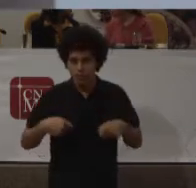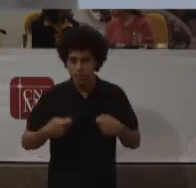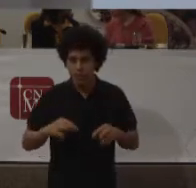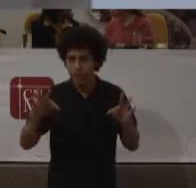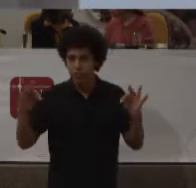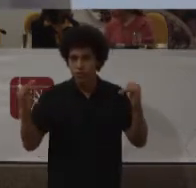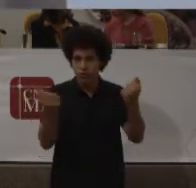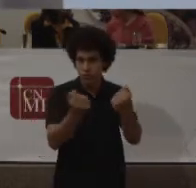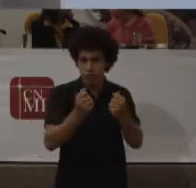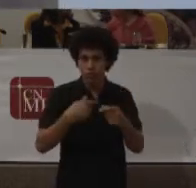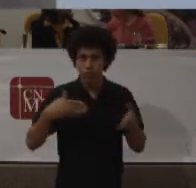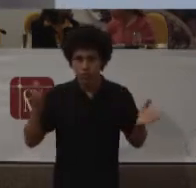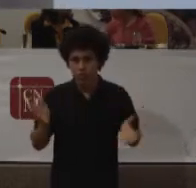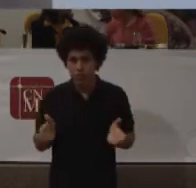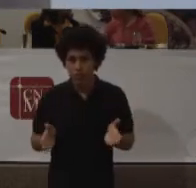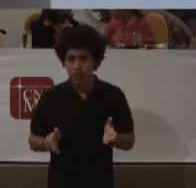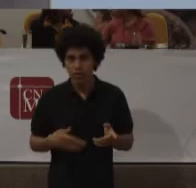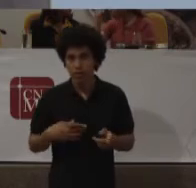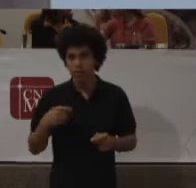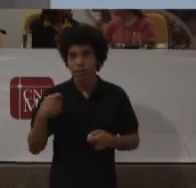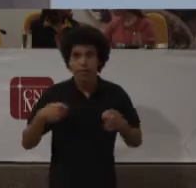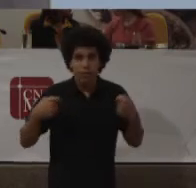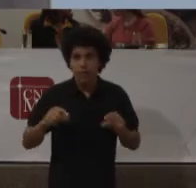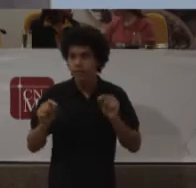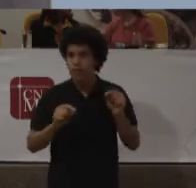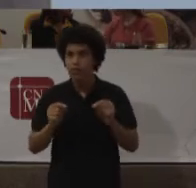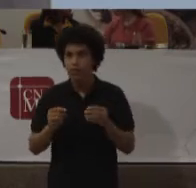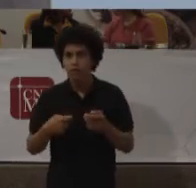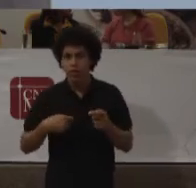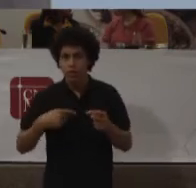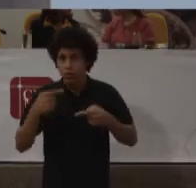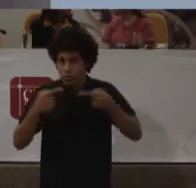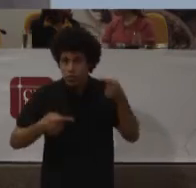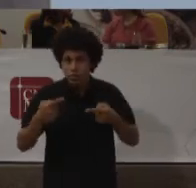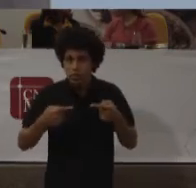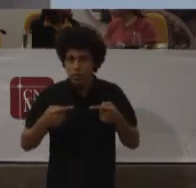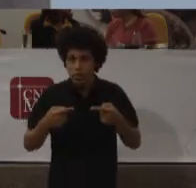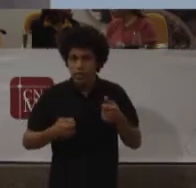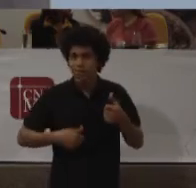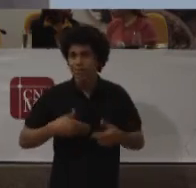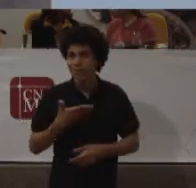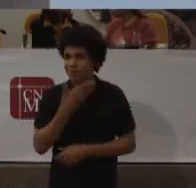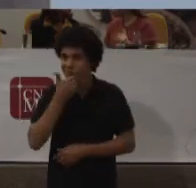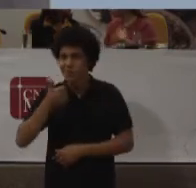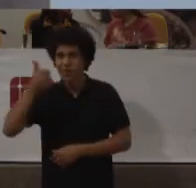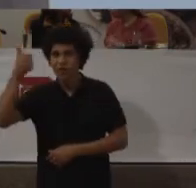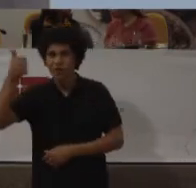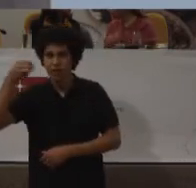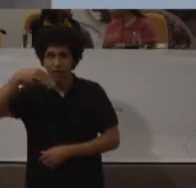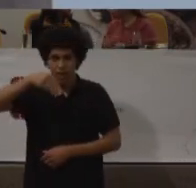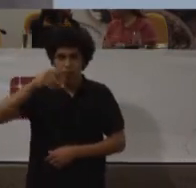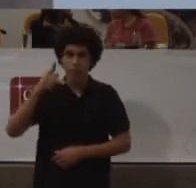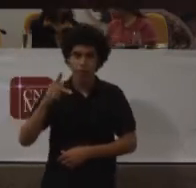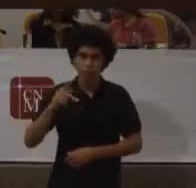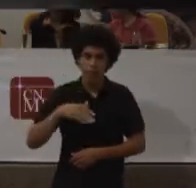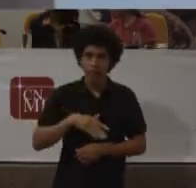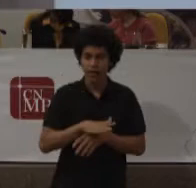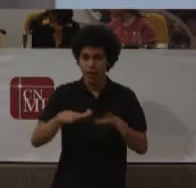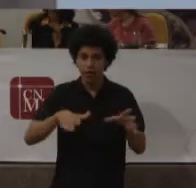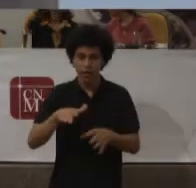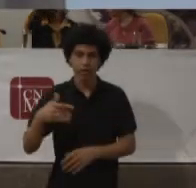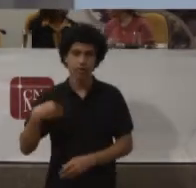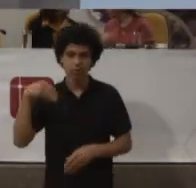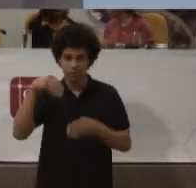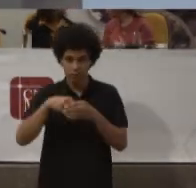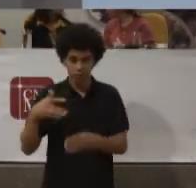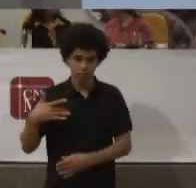Imbuídos Da necessidade De discutir E aperfeiçoar A atuação Do MP Nesta área Da saúde